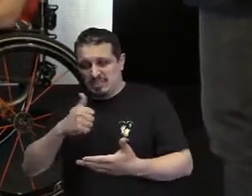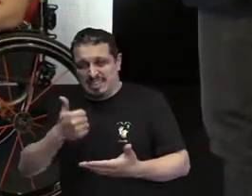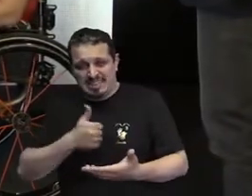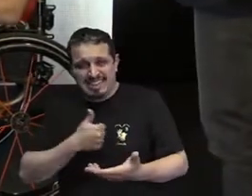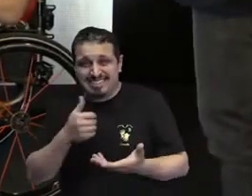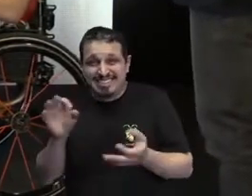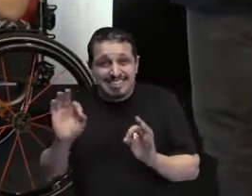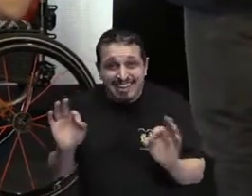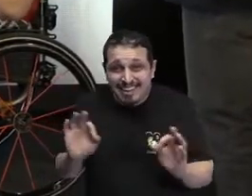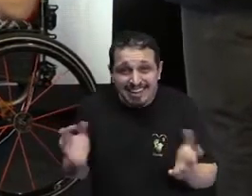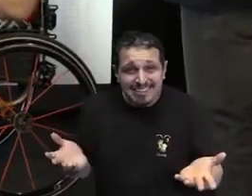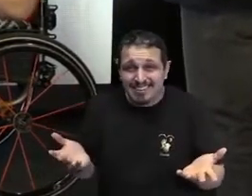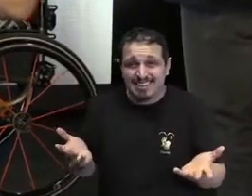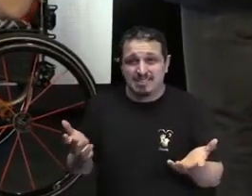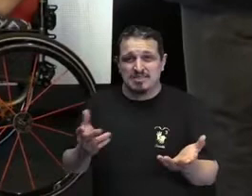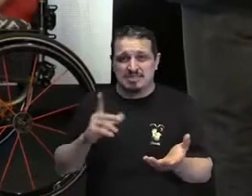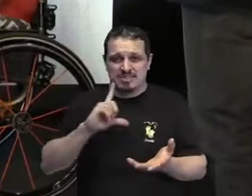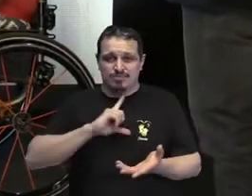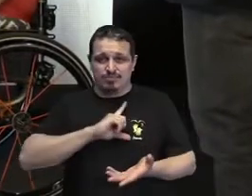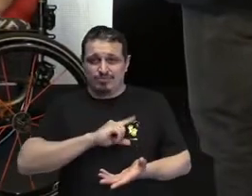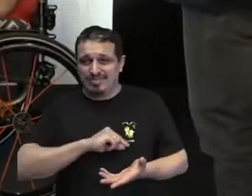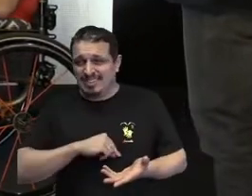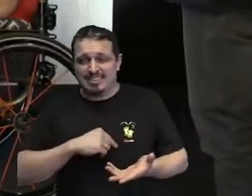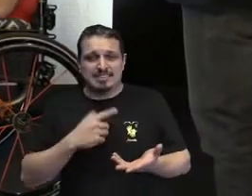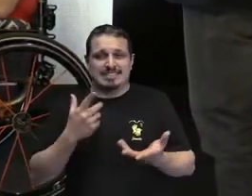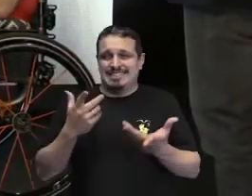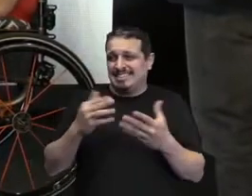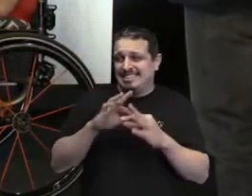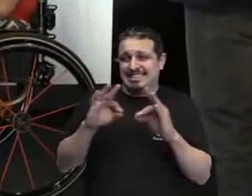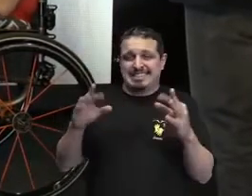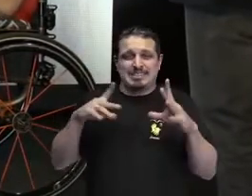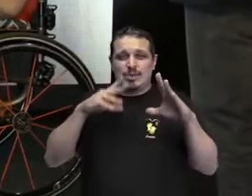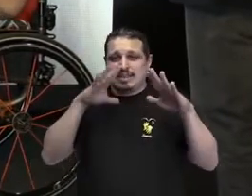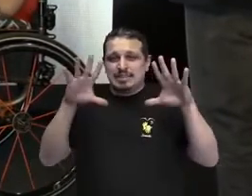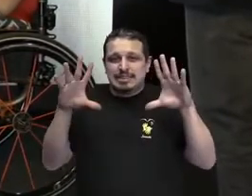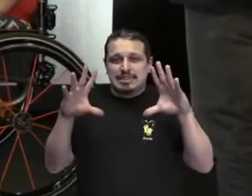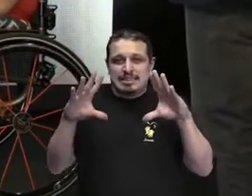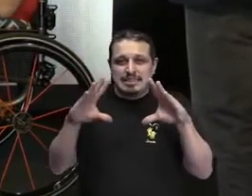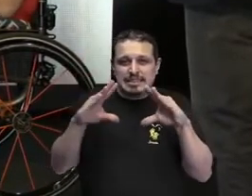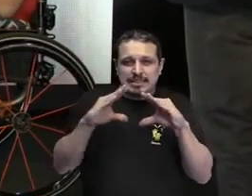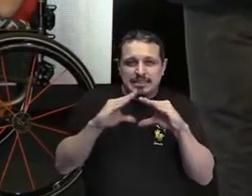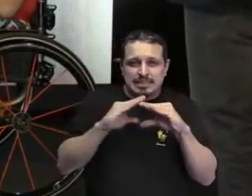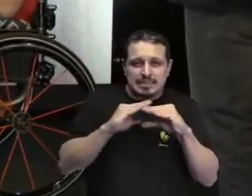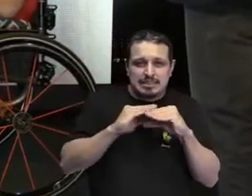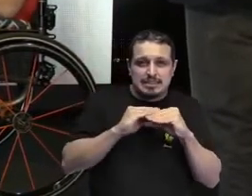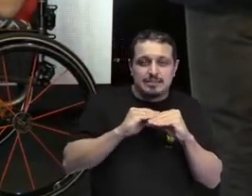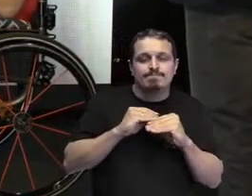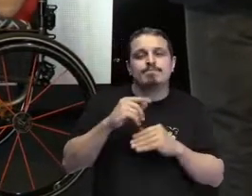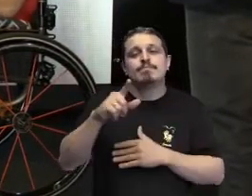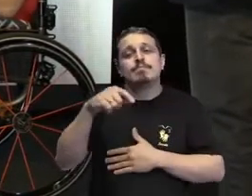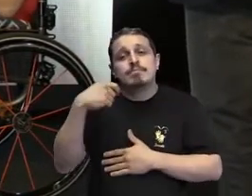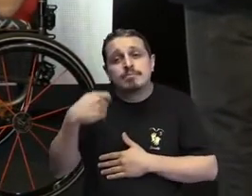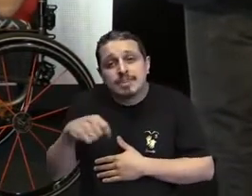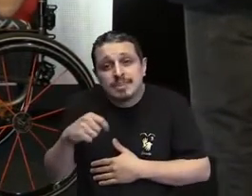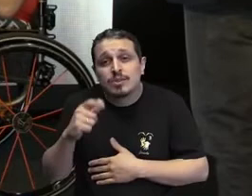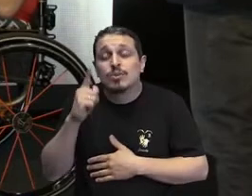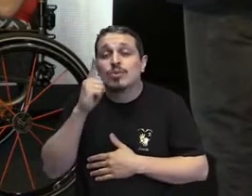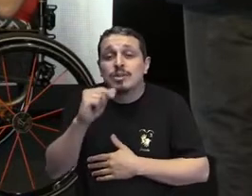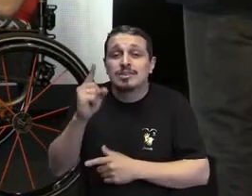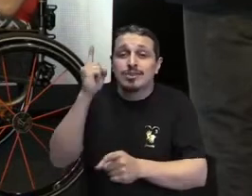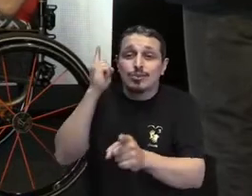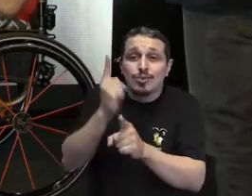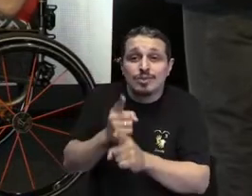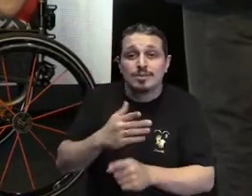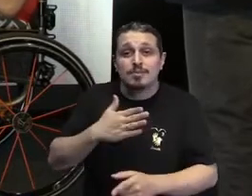autoafirmação, que são necessários para que a gente consiga descobrir a nossa identidade e deixar de